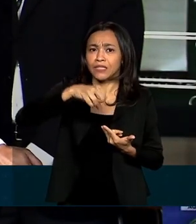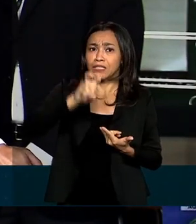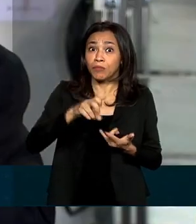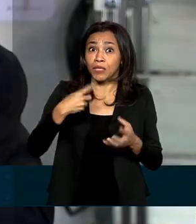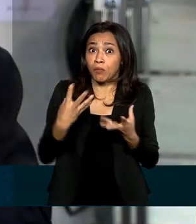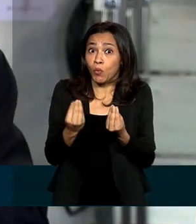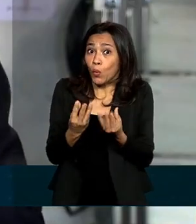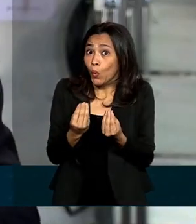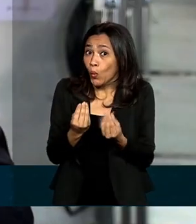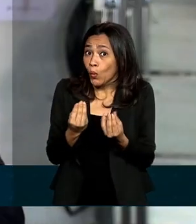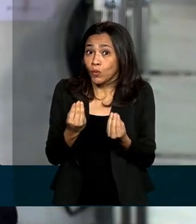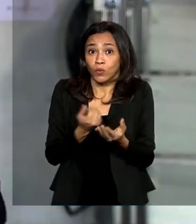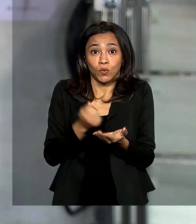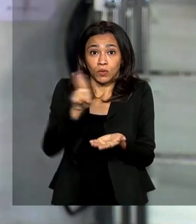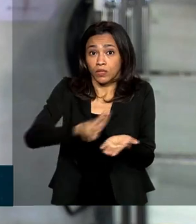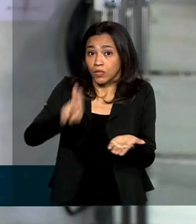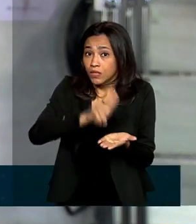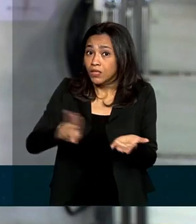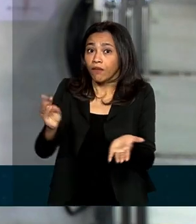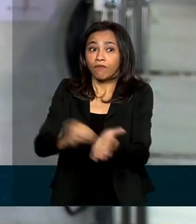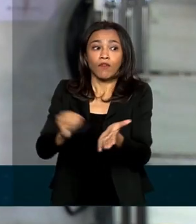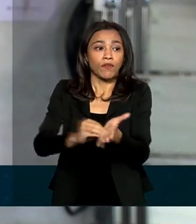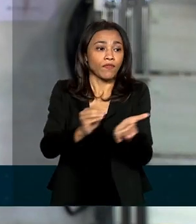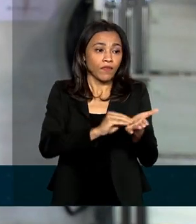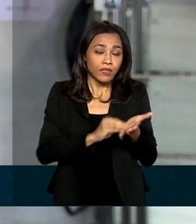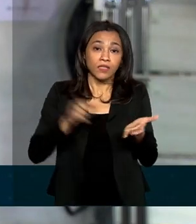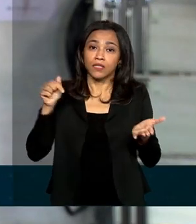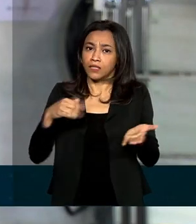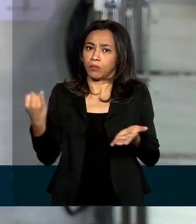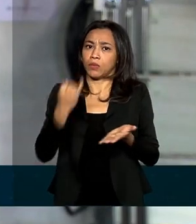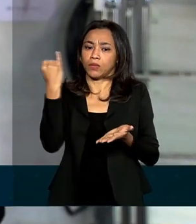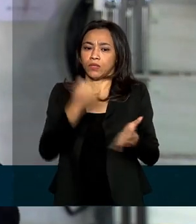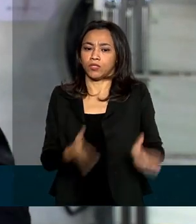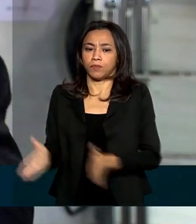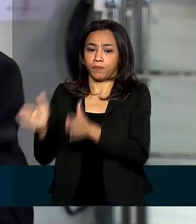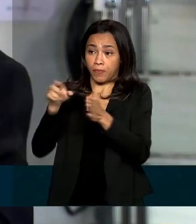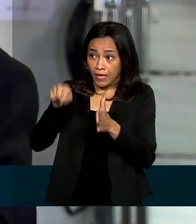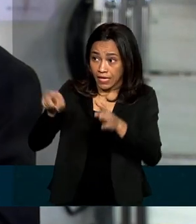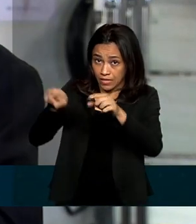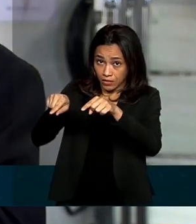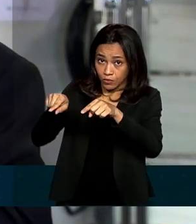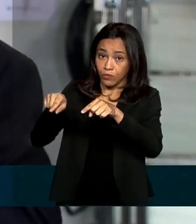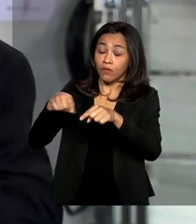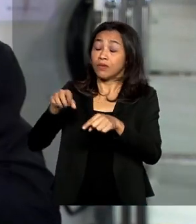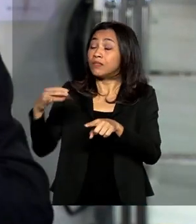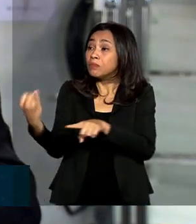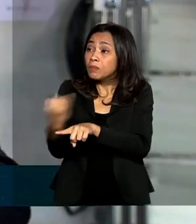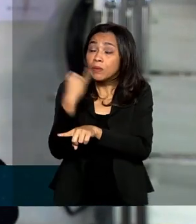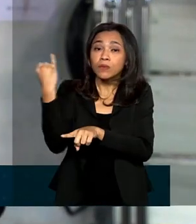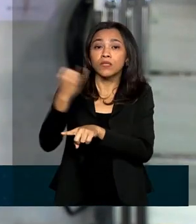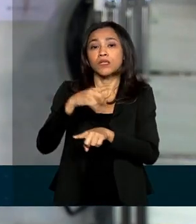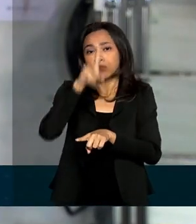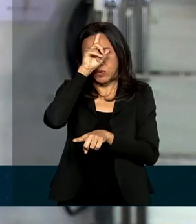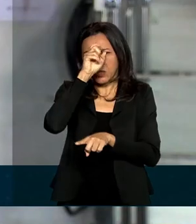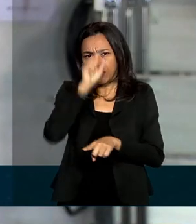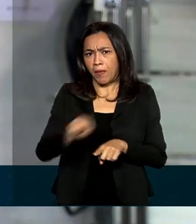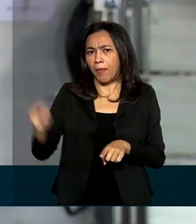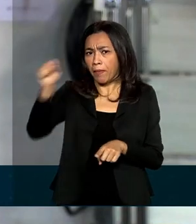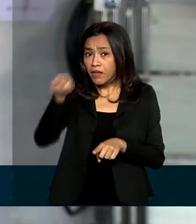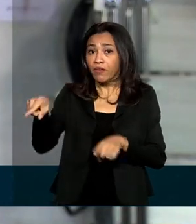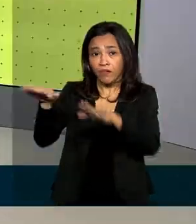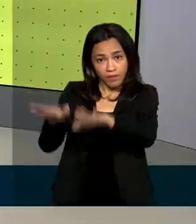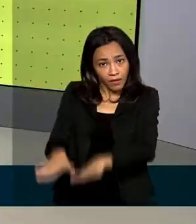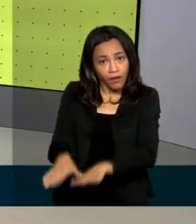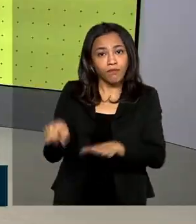demanda. Esse é um equipamento fundamental para sistema hospitalar, esse é um equipamento que vai ter outros desdobramentos e fica como um legado pós